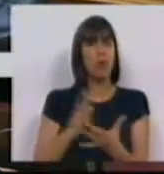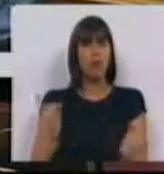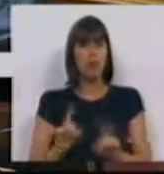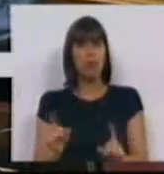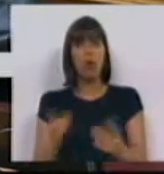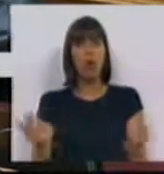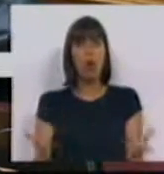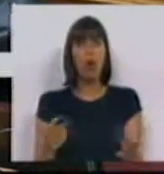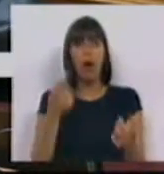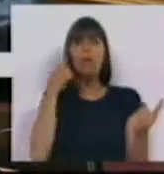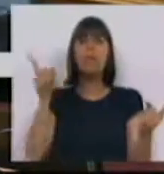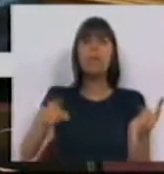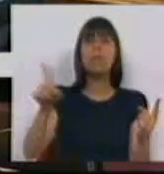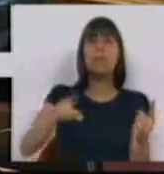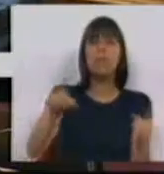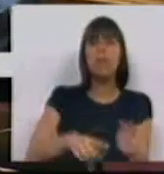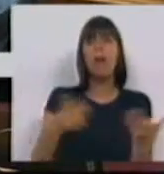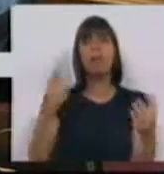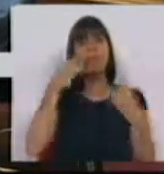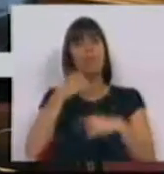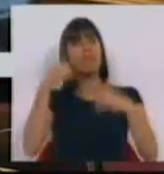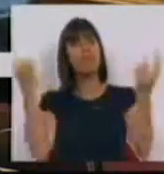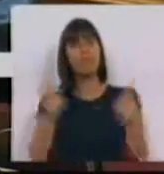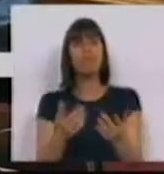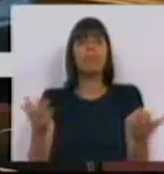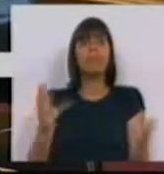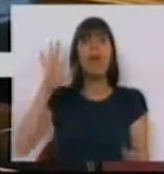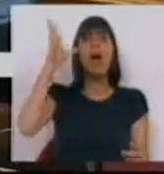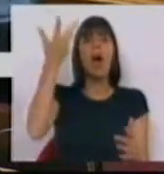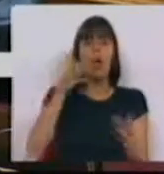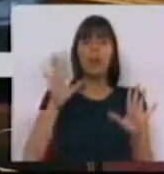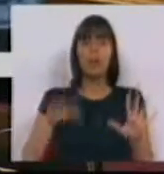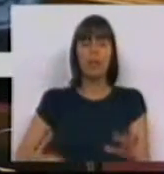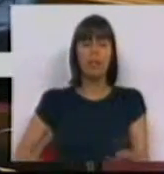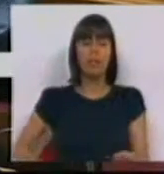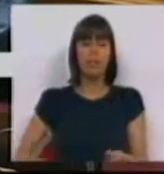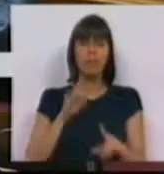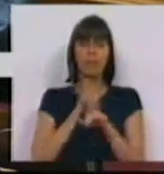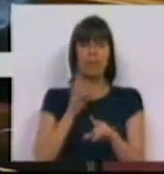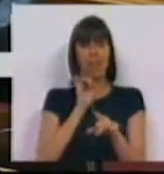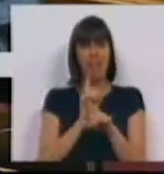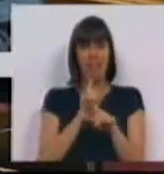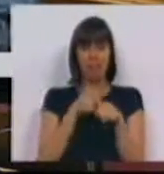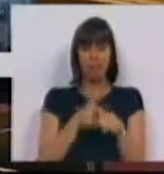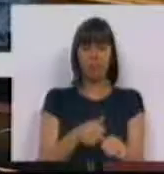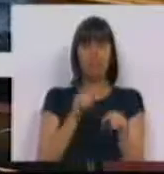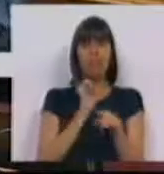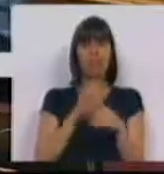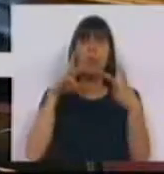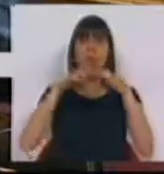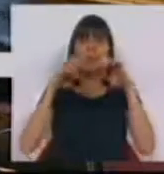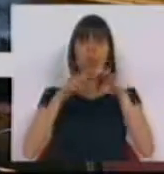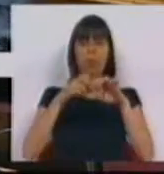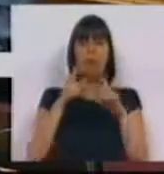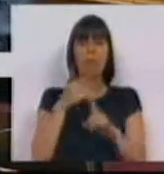repetidamente anunciado. Acontece, no entanto, que essa premissa de que o problema